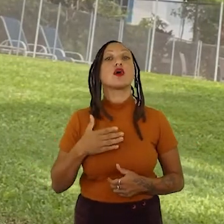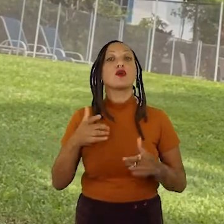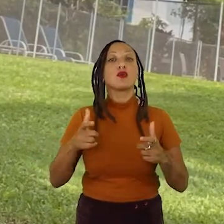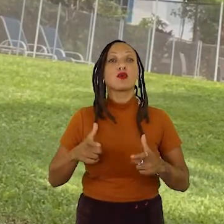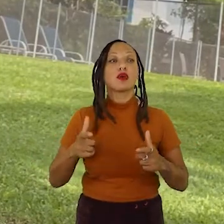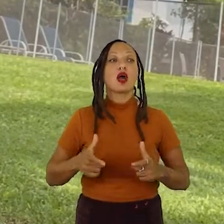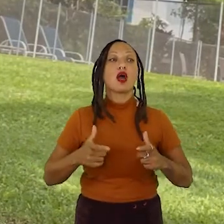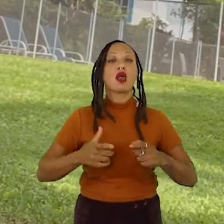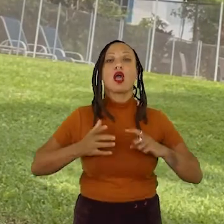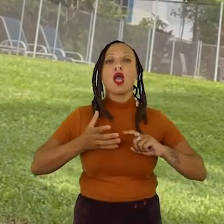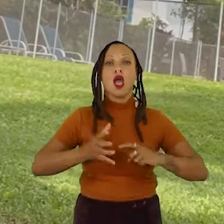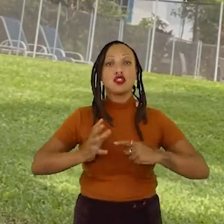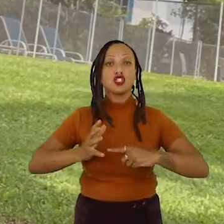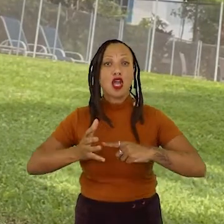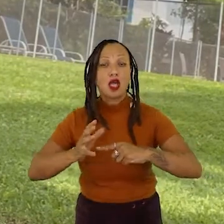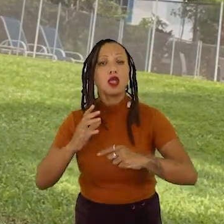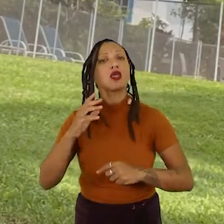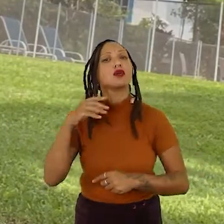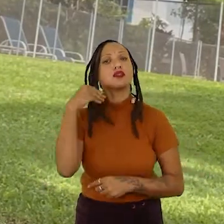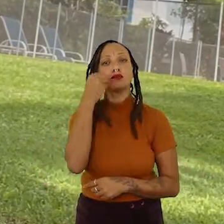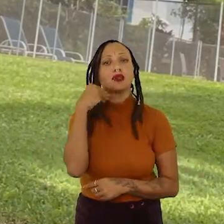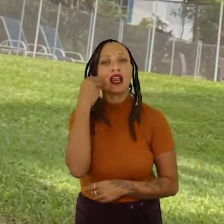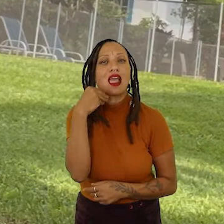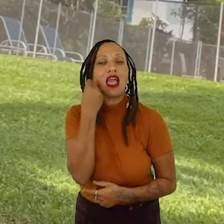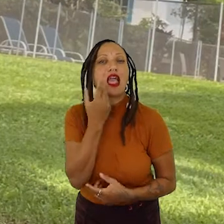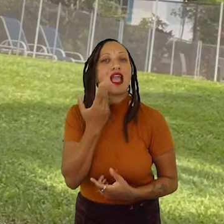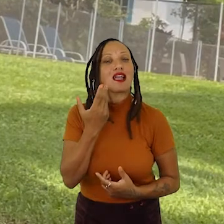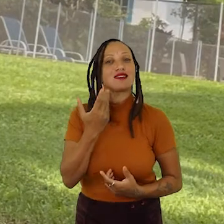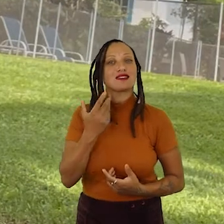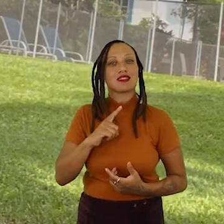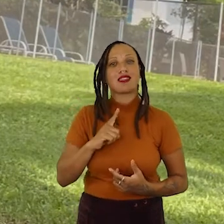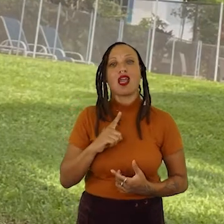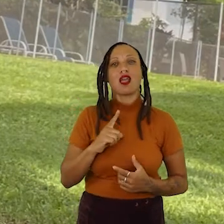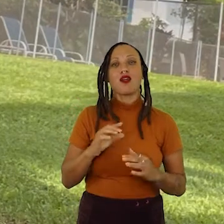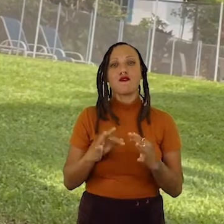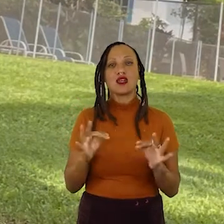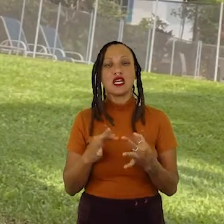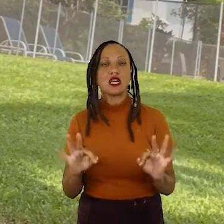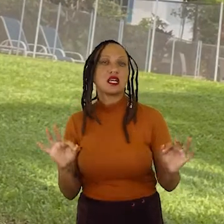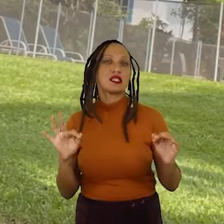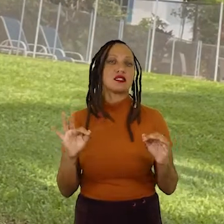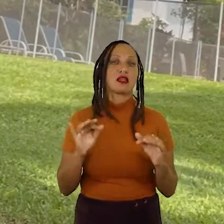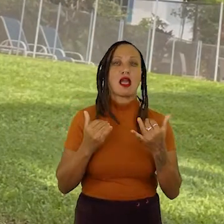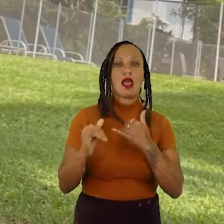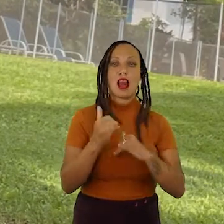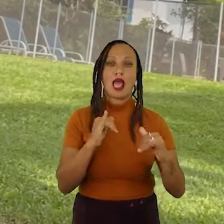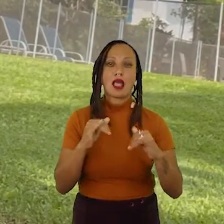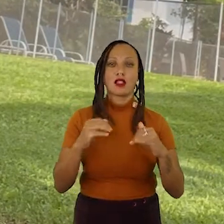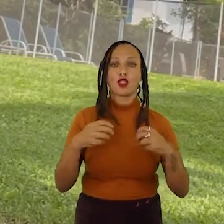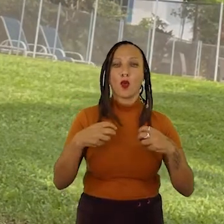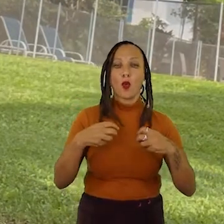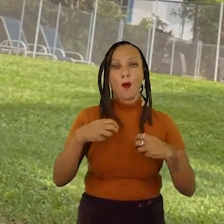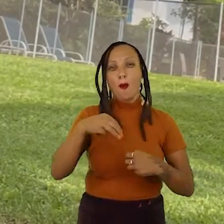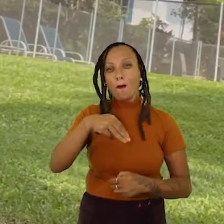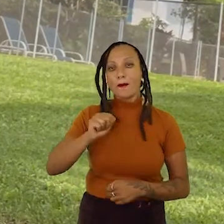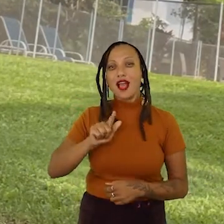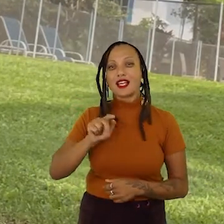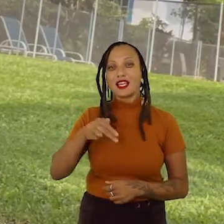onde a gente pode vivenciar experiências que envolvem física, eletromagnetismo, química,